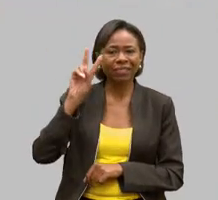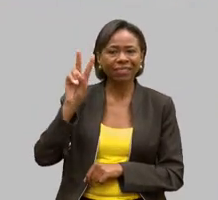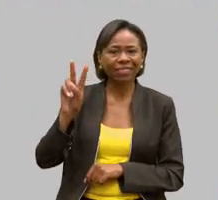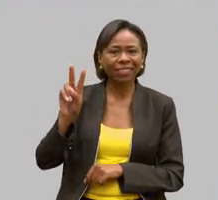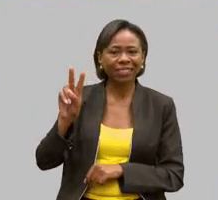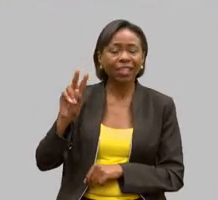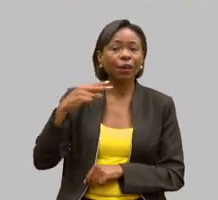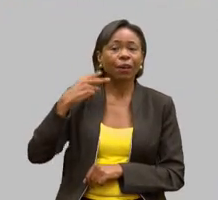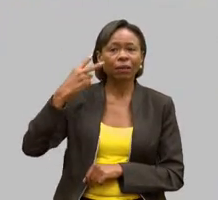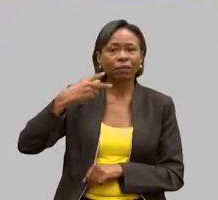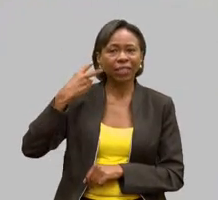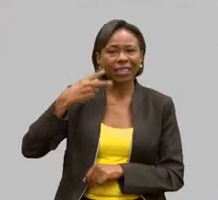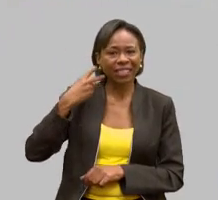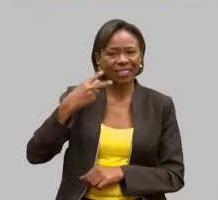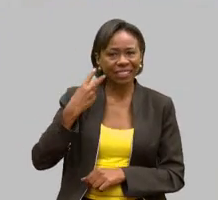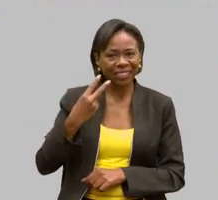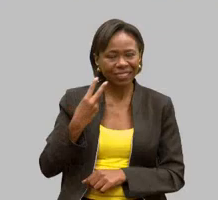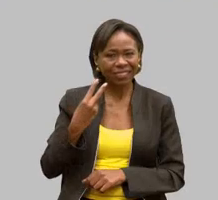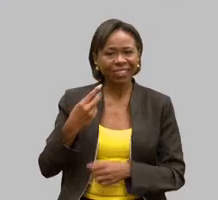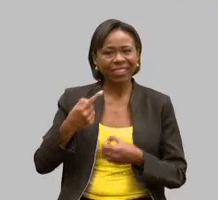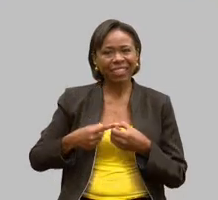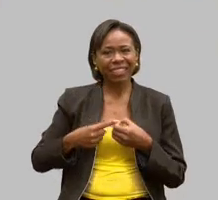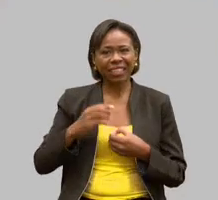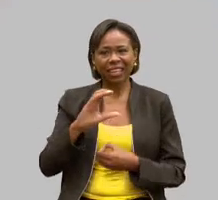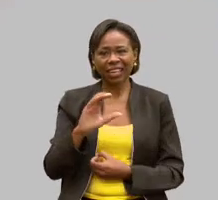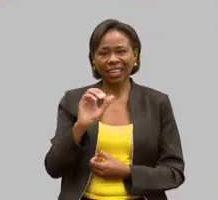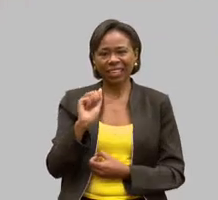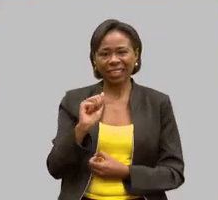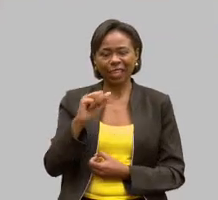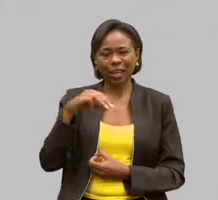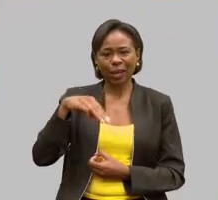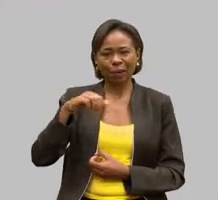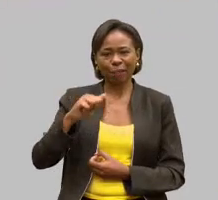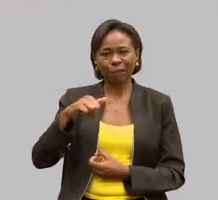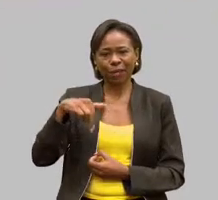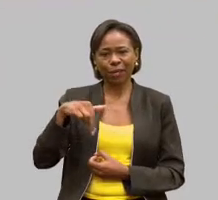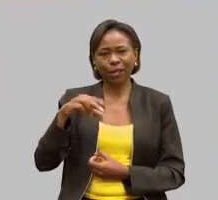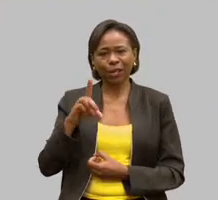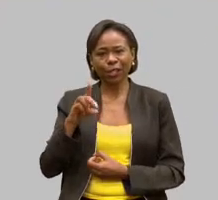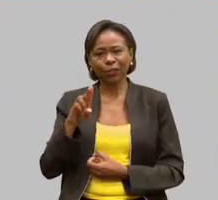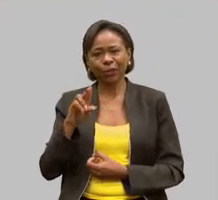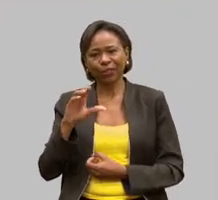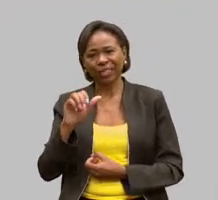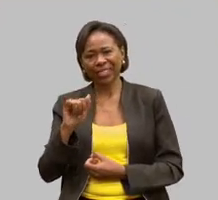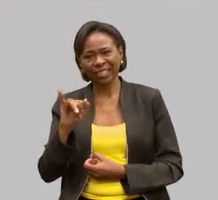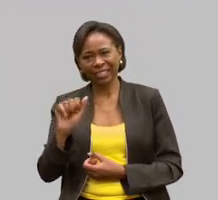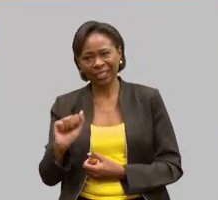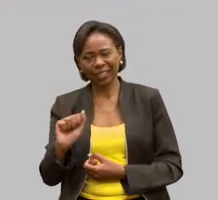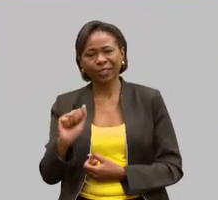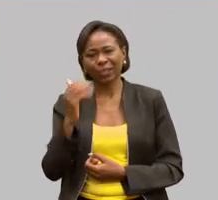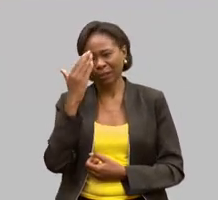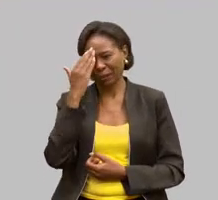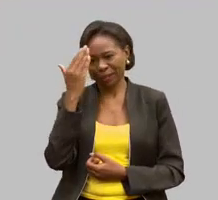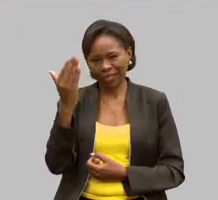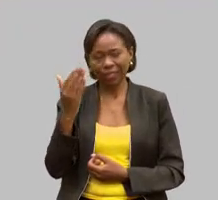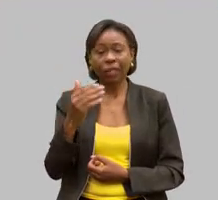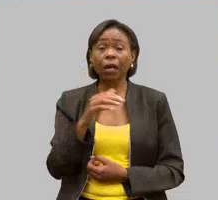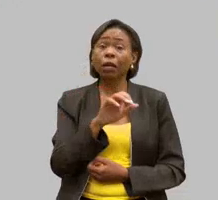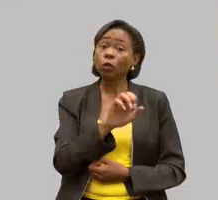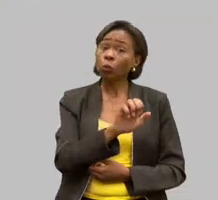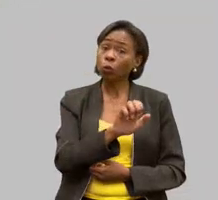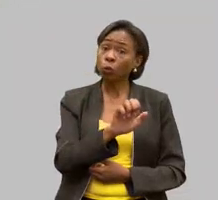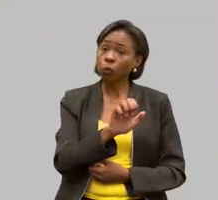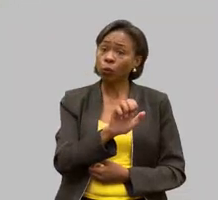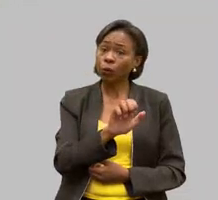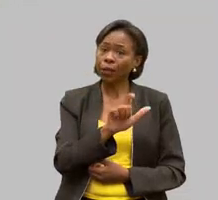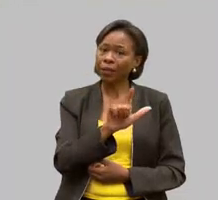da nossa querida, famosa, Camando Caia, muito obrigado com seus companheiros pela presença, e também saudar o Elias, evangelista,